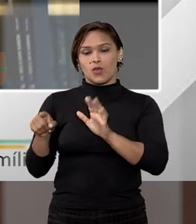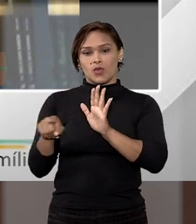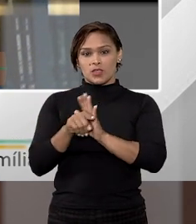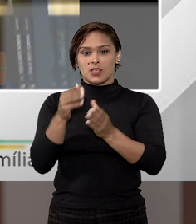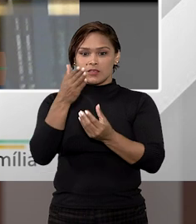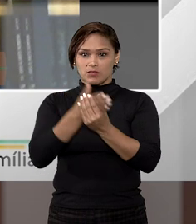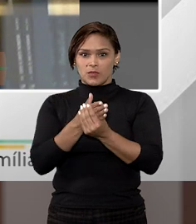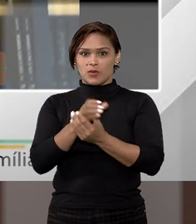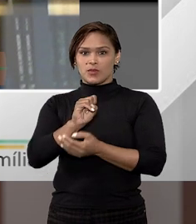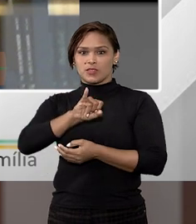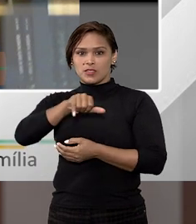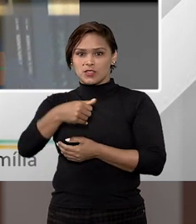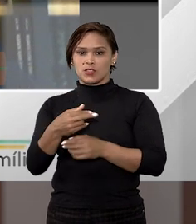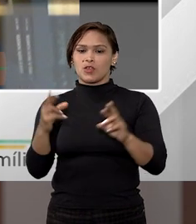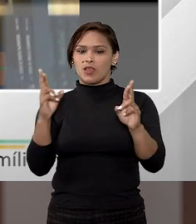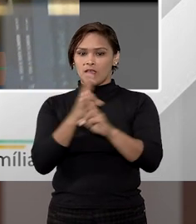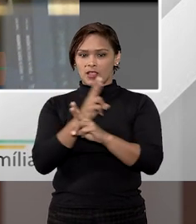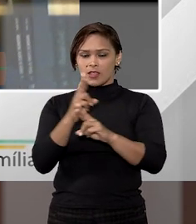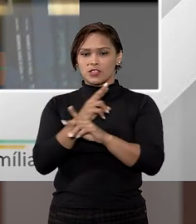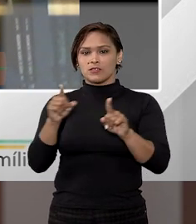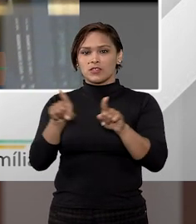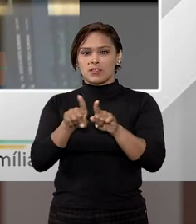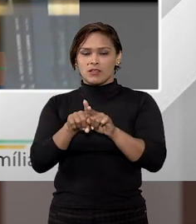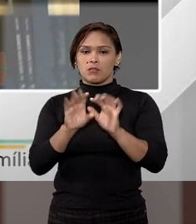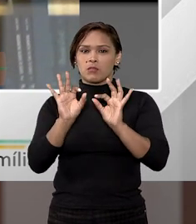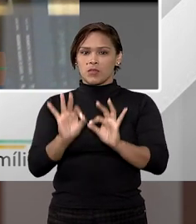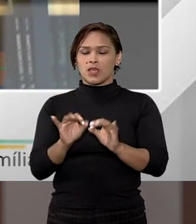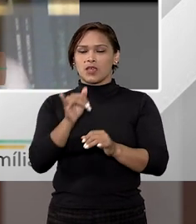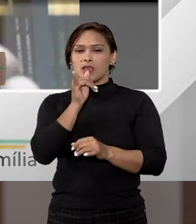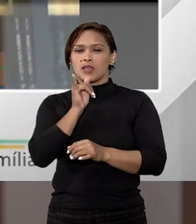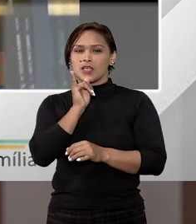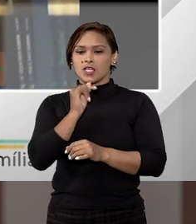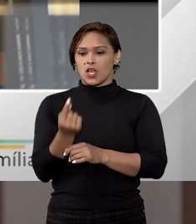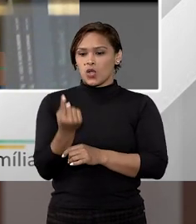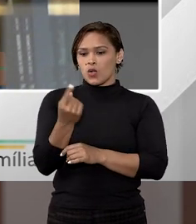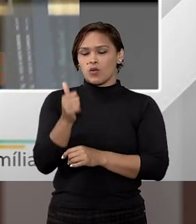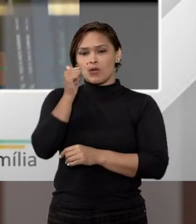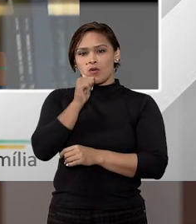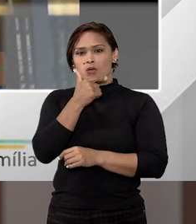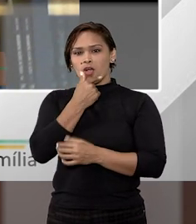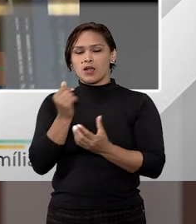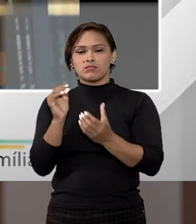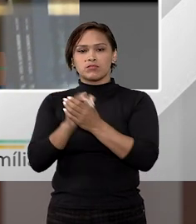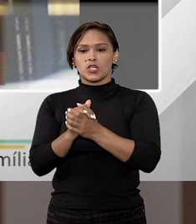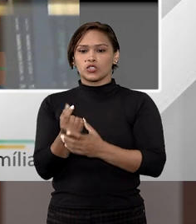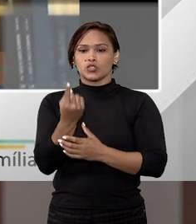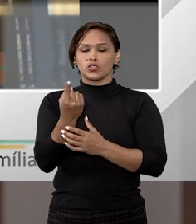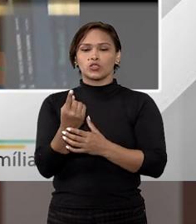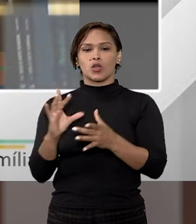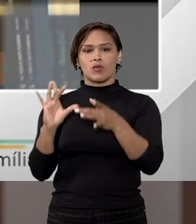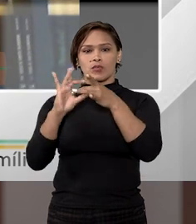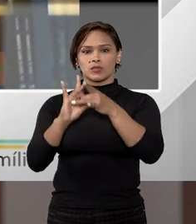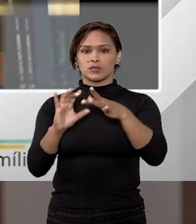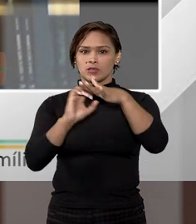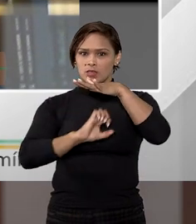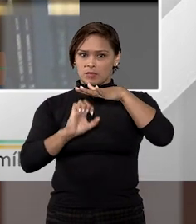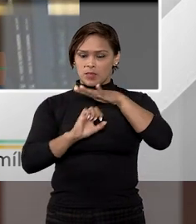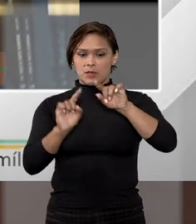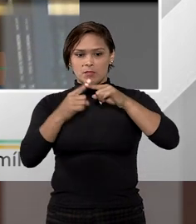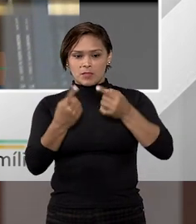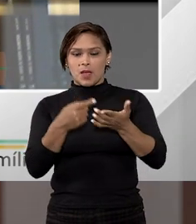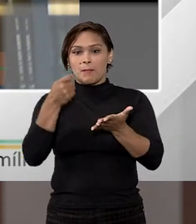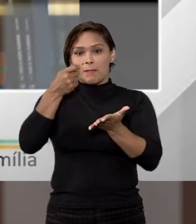nesses casos, o STJ tem relativizado, como, por exemplo, quando um dos cônjuges apenas é sócio da empresa,